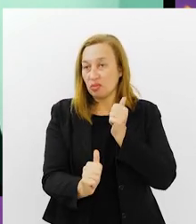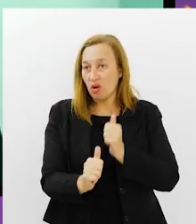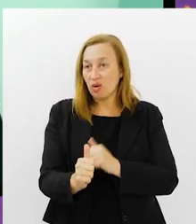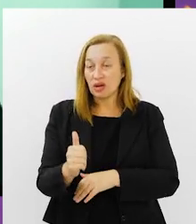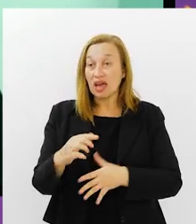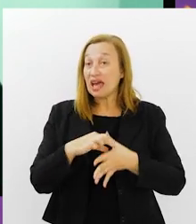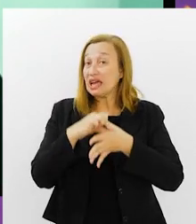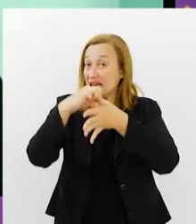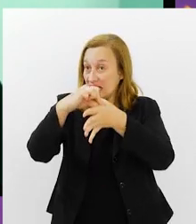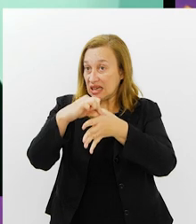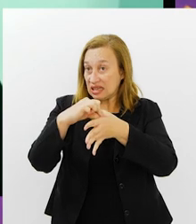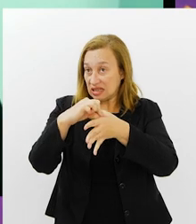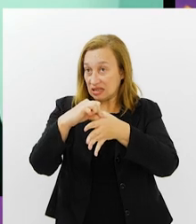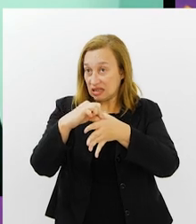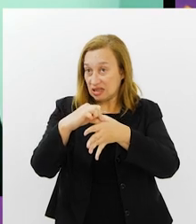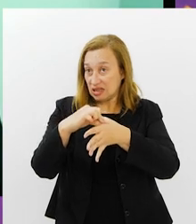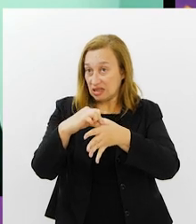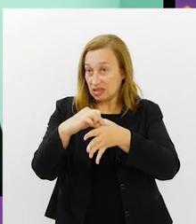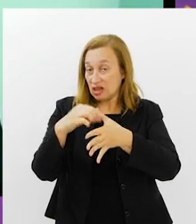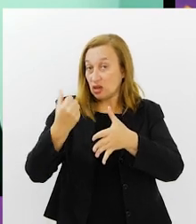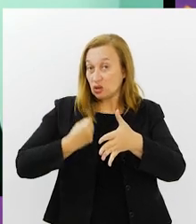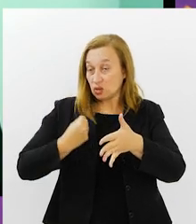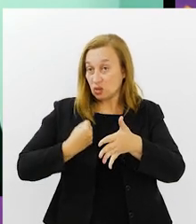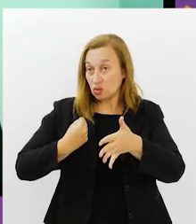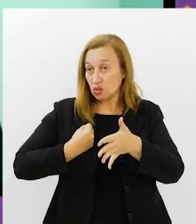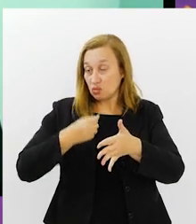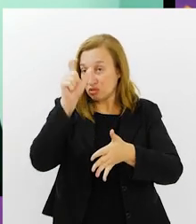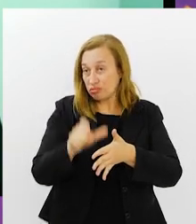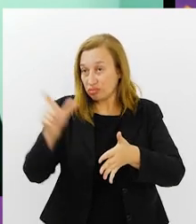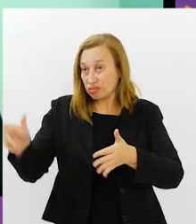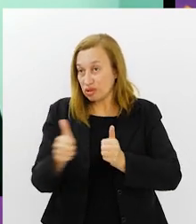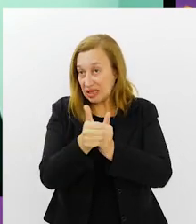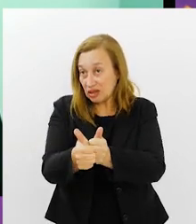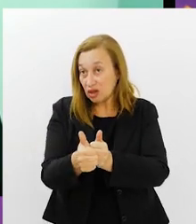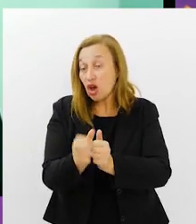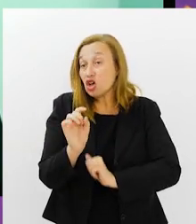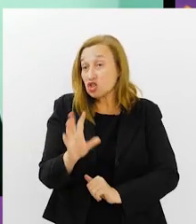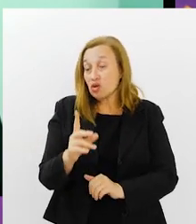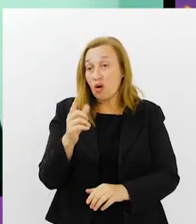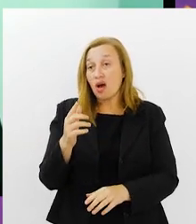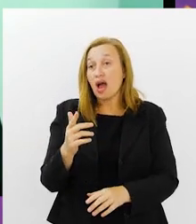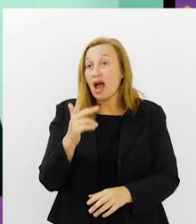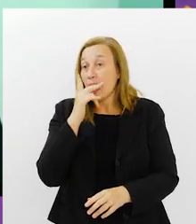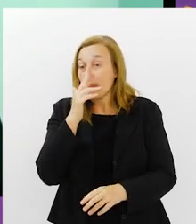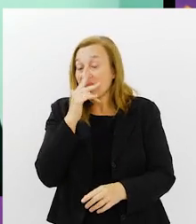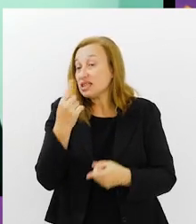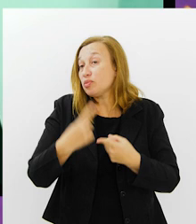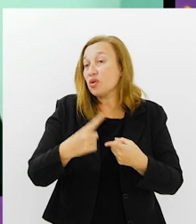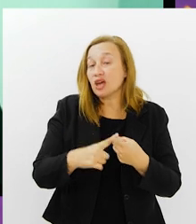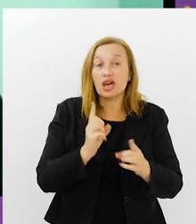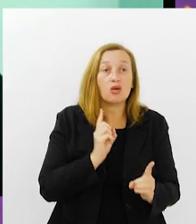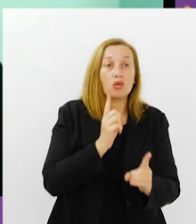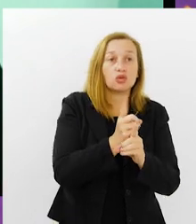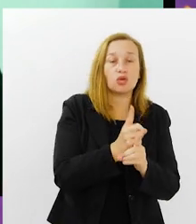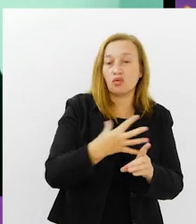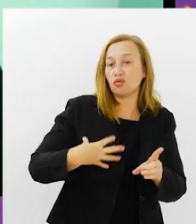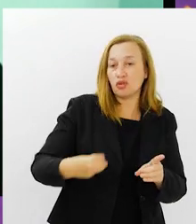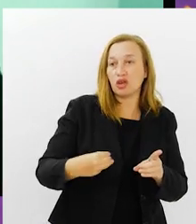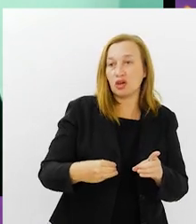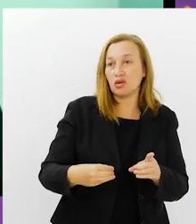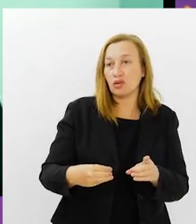líderes em termos de visualização no mundo. Mas ele só aparece assim, porque descobriu um filho aqui,